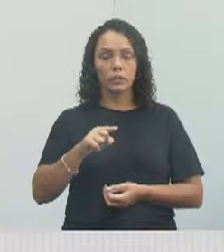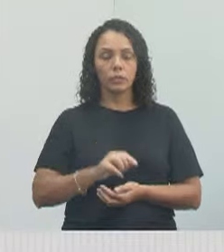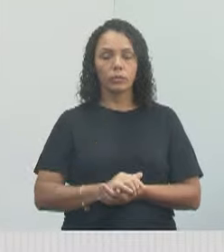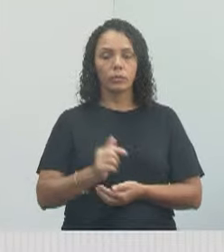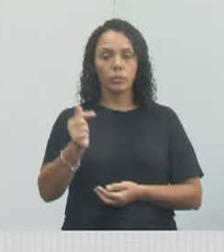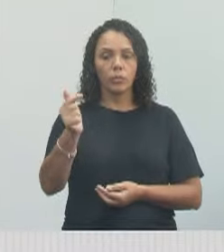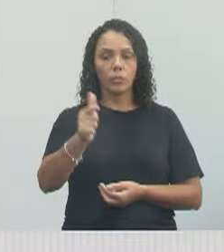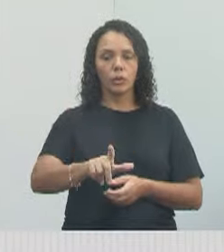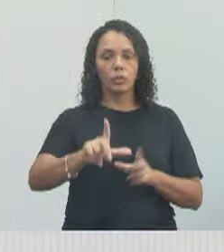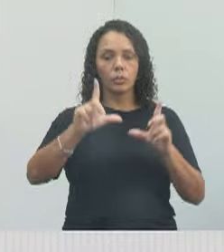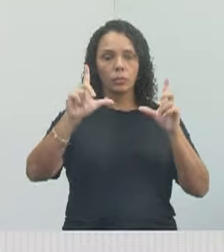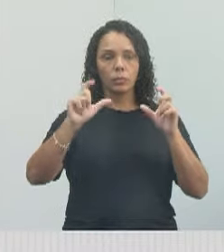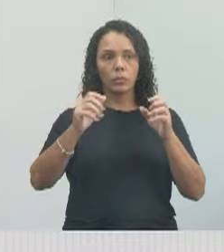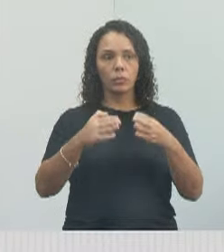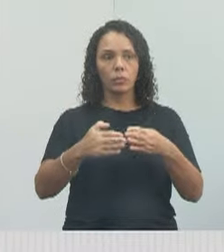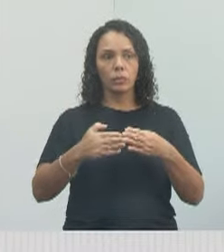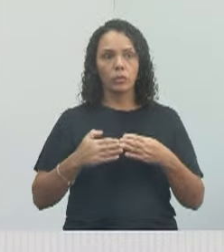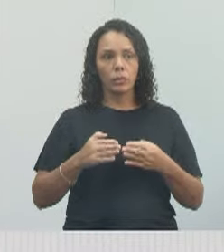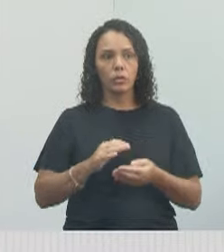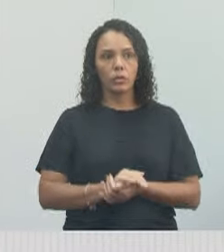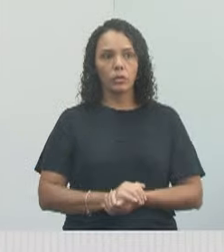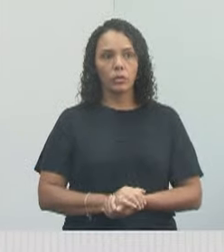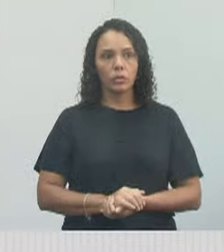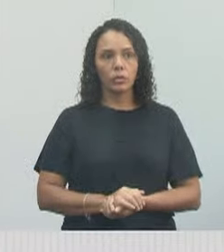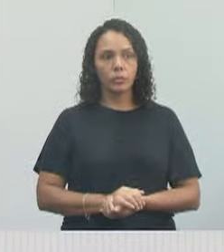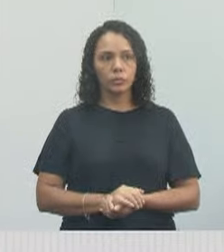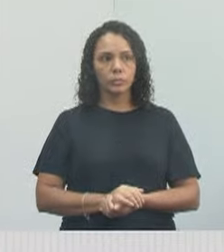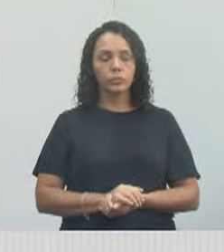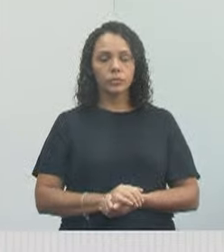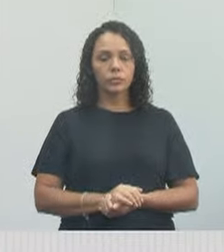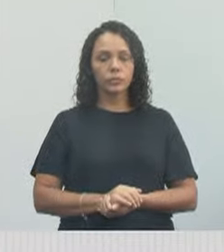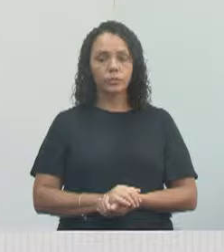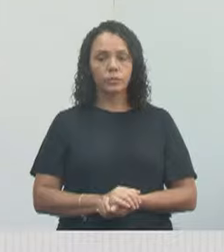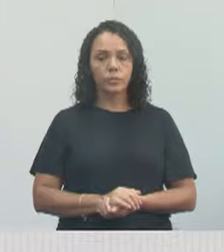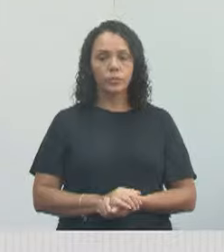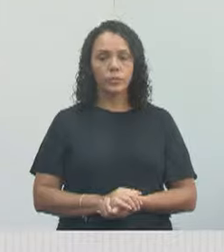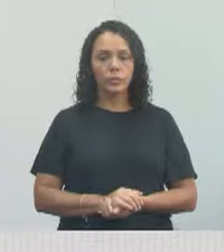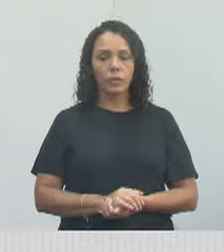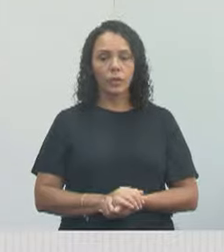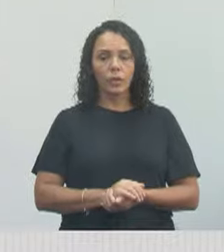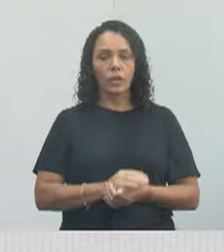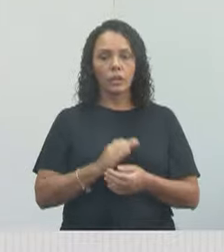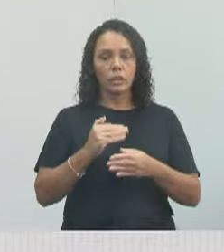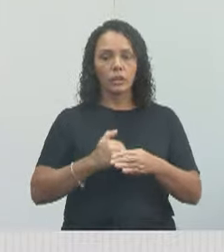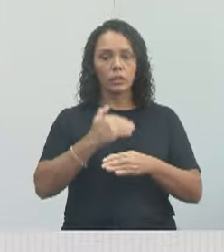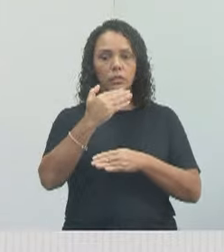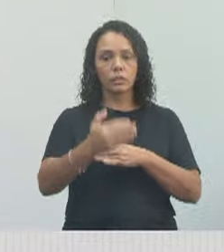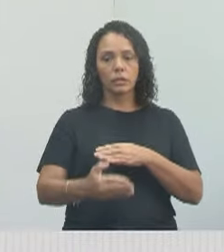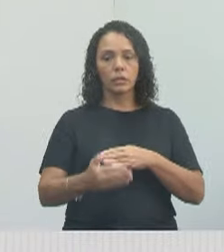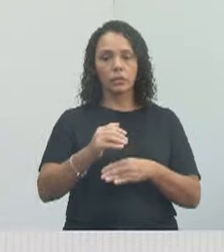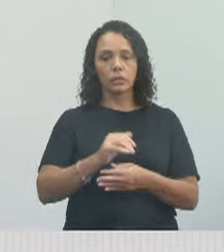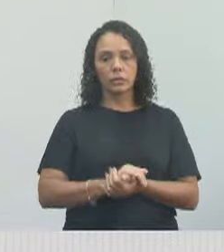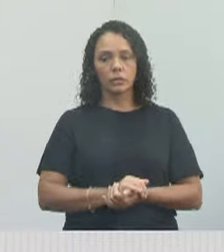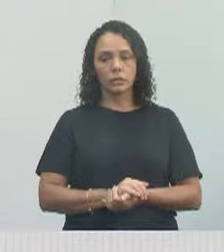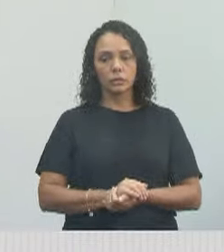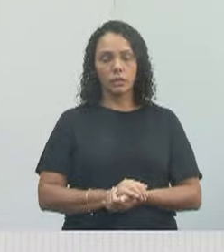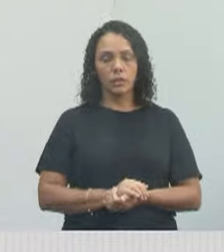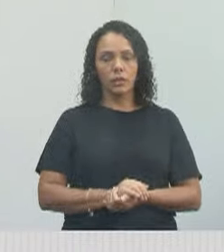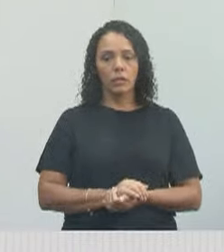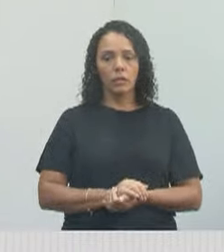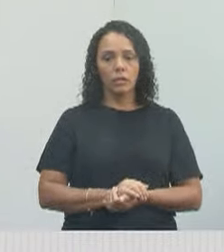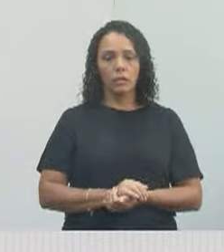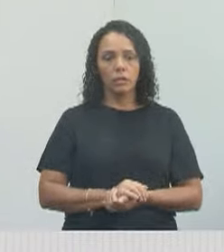Próximo, por favor. Estivemos lá na quadra de Vila Zezé, na área externa da Vila Zezé.